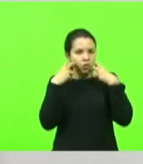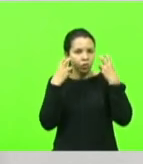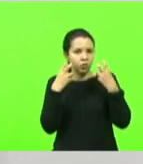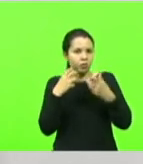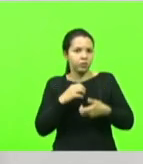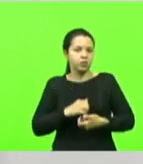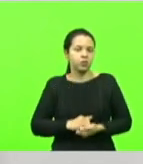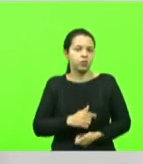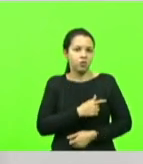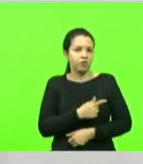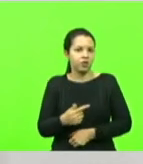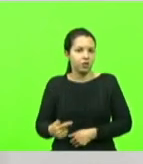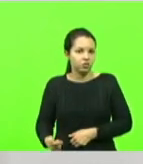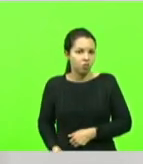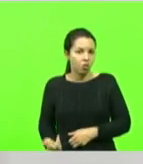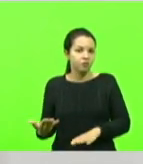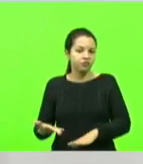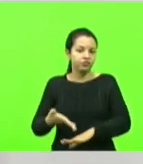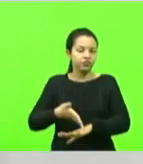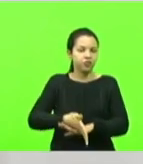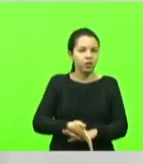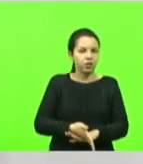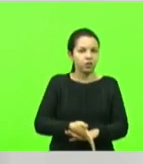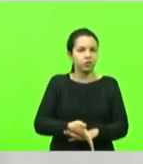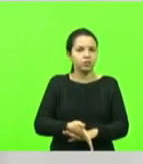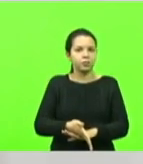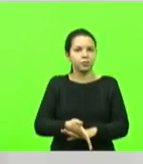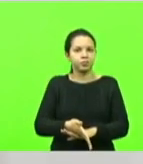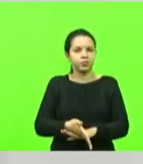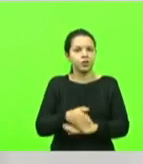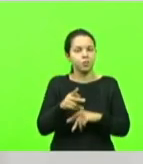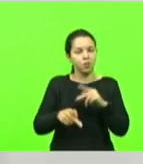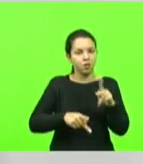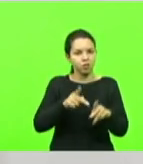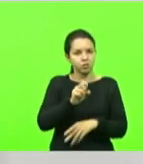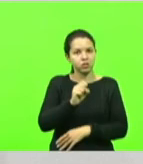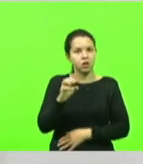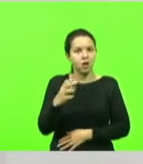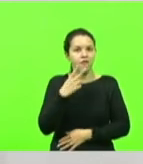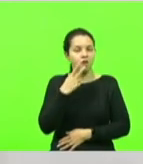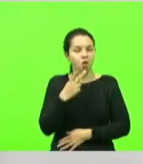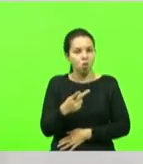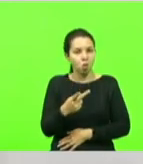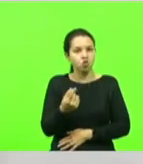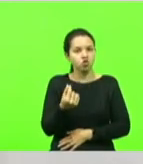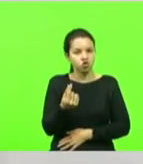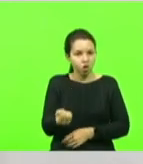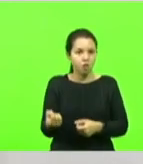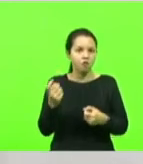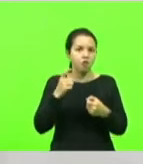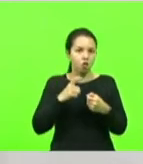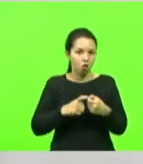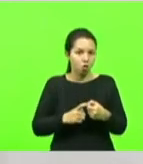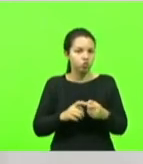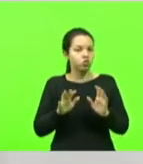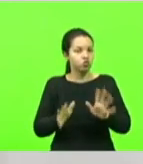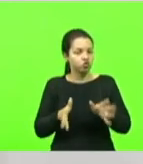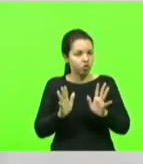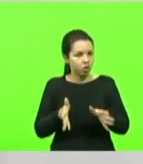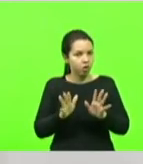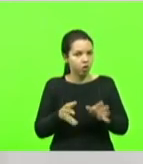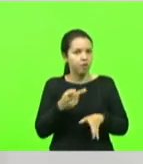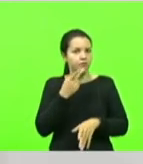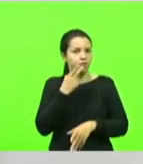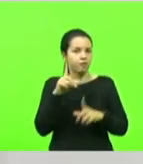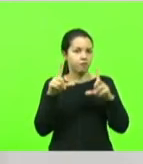governador vem aos catarinenses dizer que recuperou o dinheiro, que não foi recuperado. A imagem 5, por